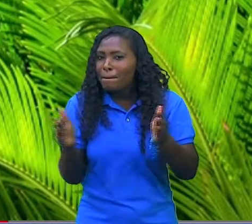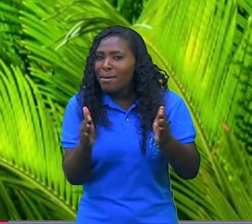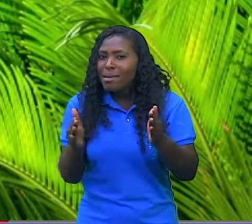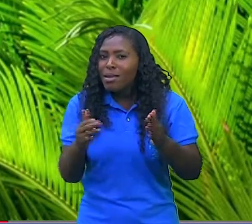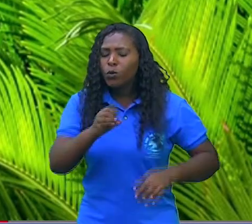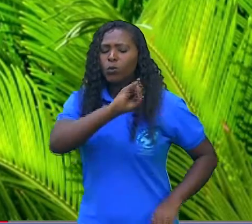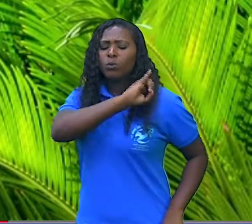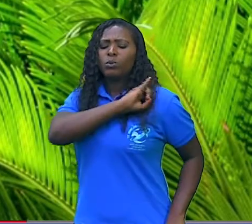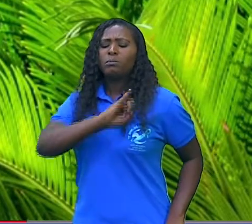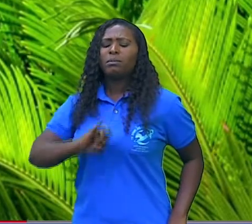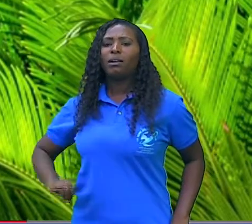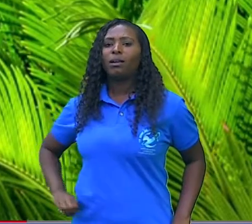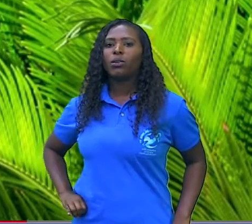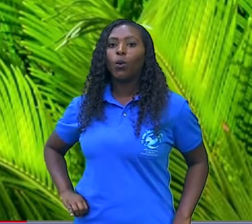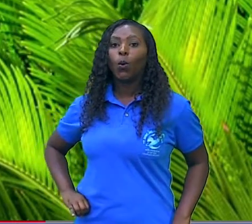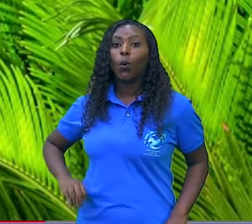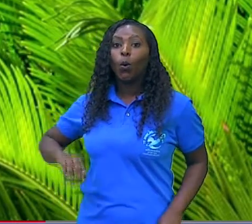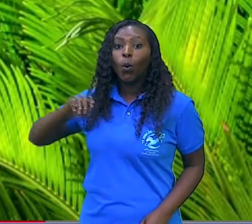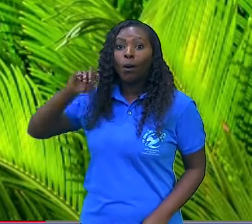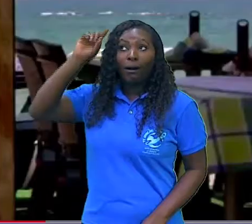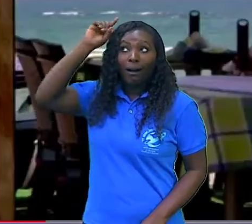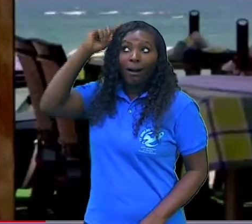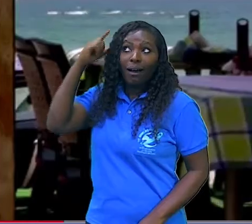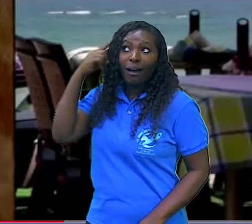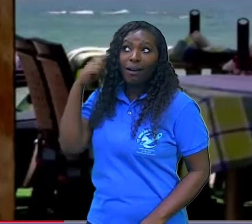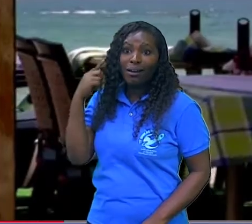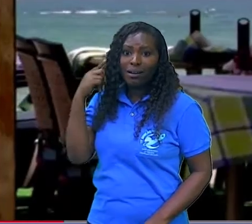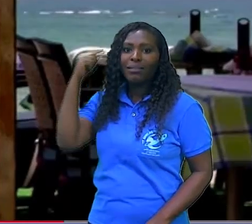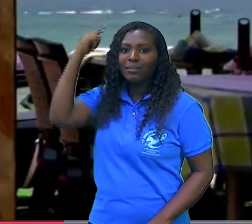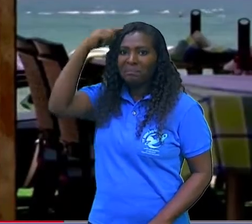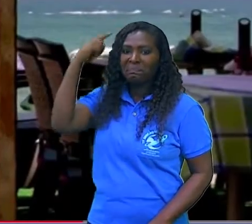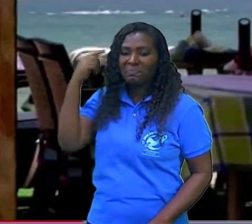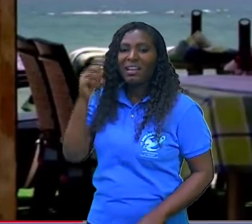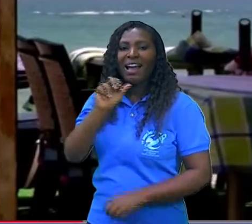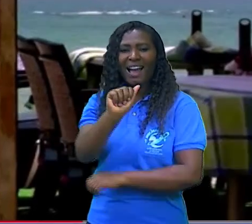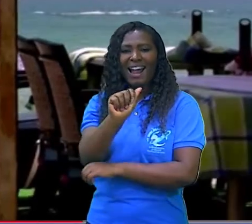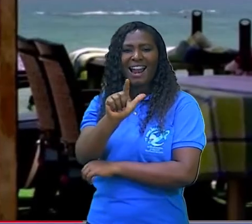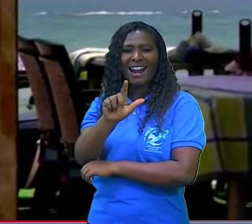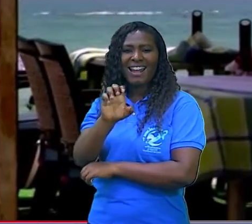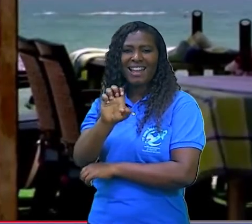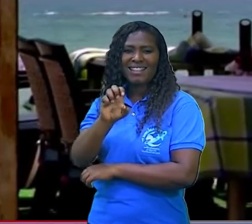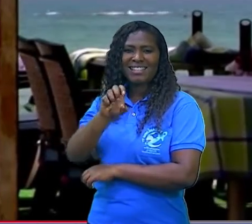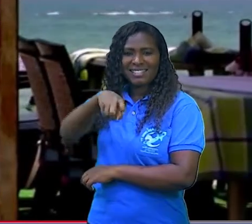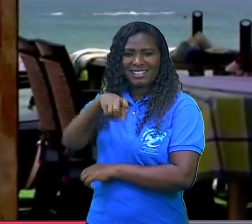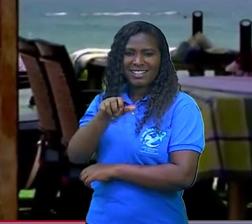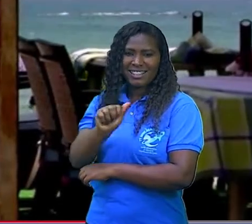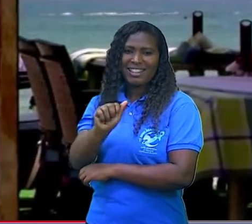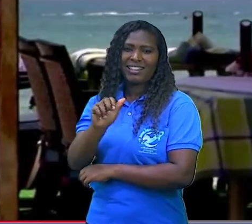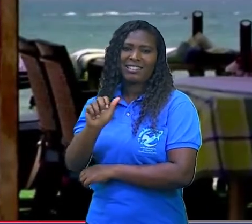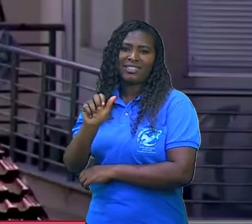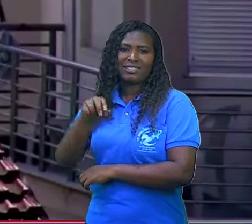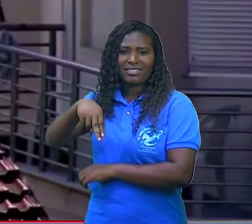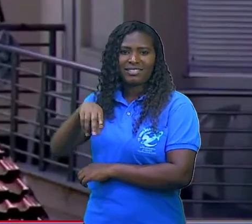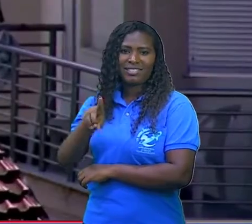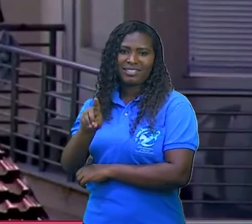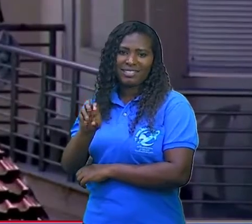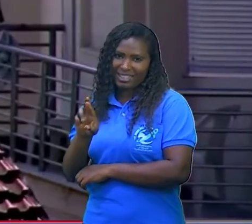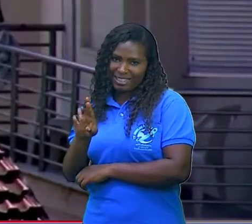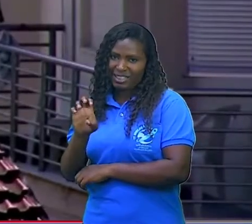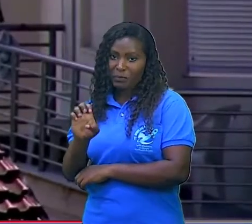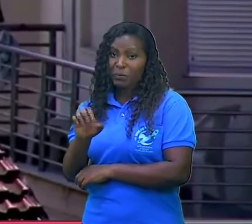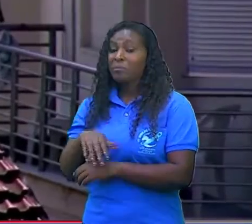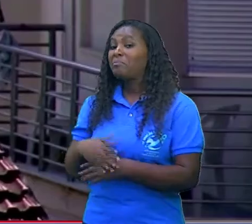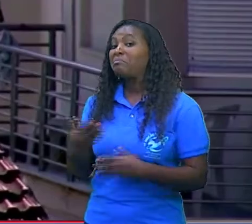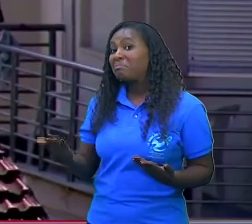vendo nesse vídeo algumas características das culturas, ou da